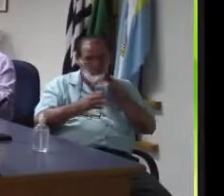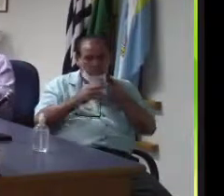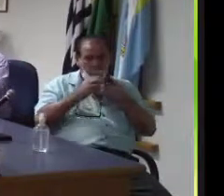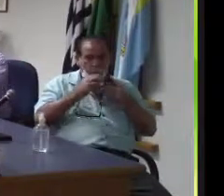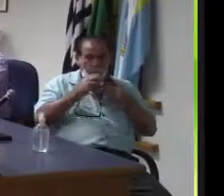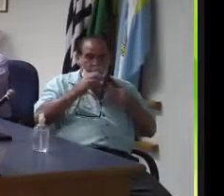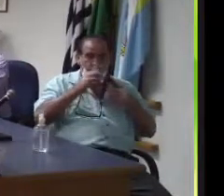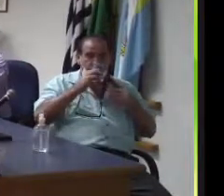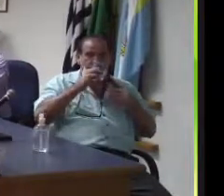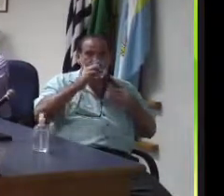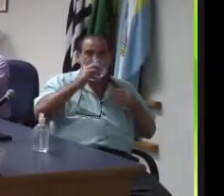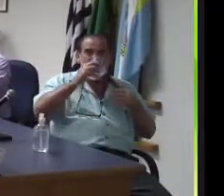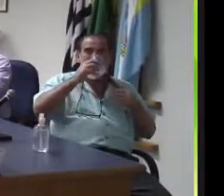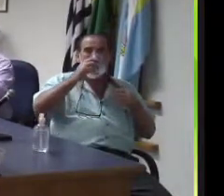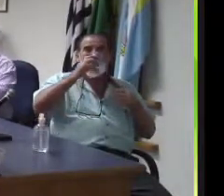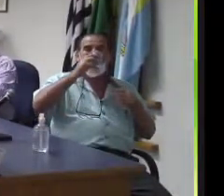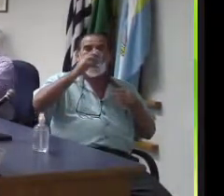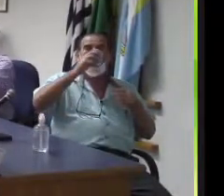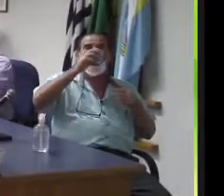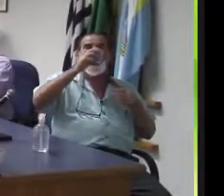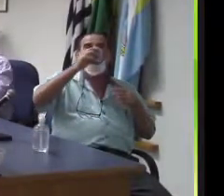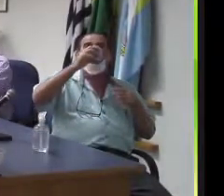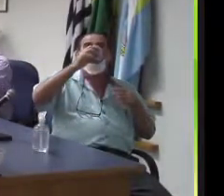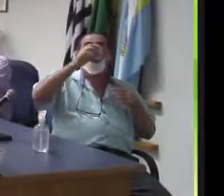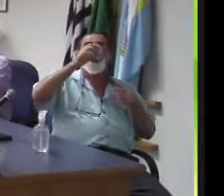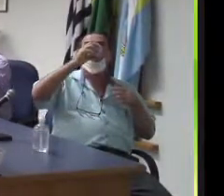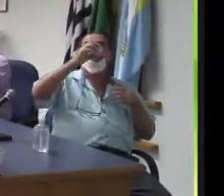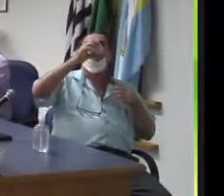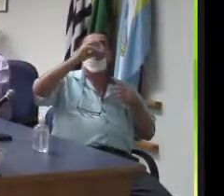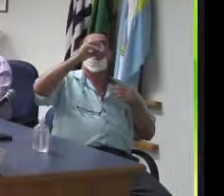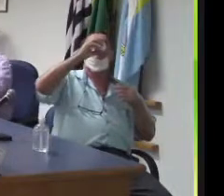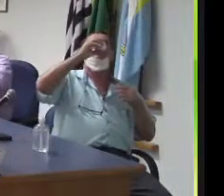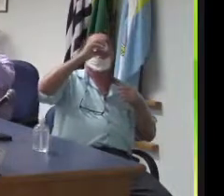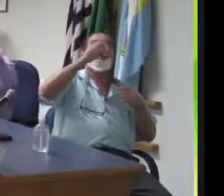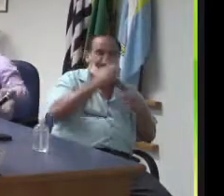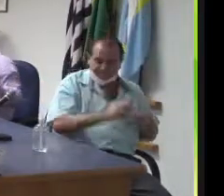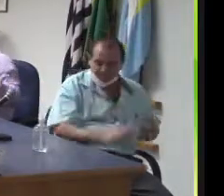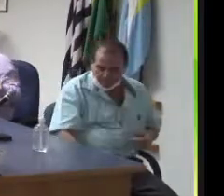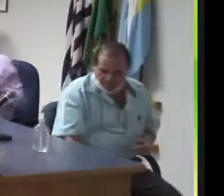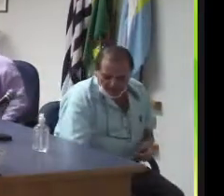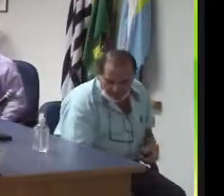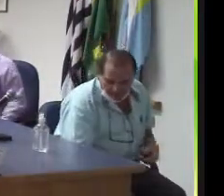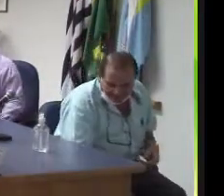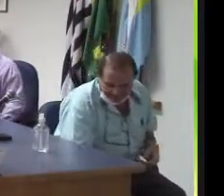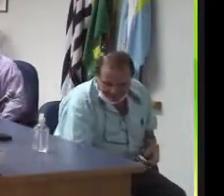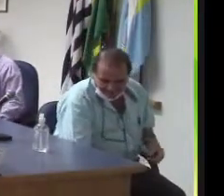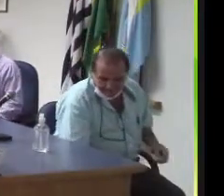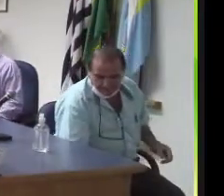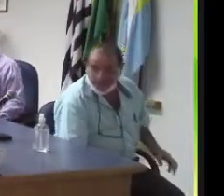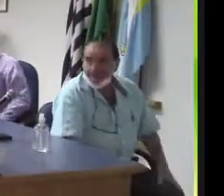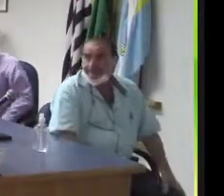Não basta marcar a hora e cumprir a hora se a pessoa não vai ter a condição de chegar lá naquele momento. Vai ter que chegar uma hora antes. Pedro?